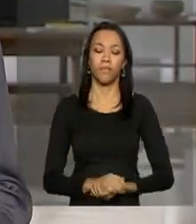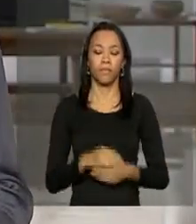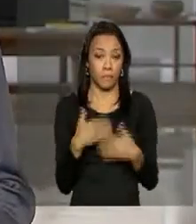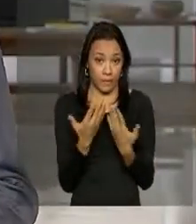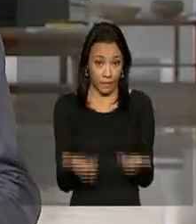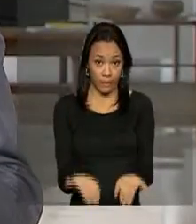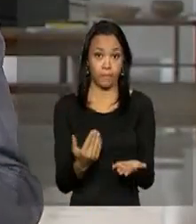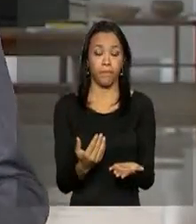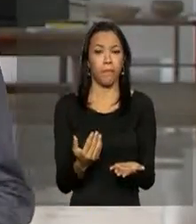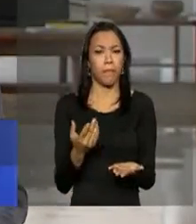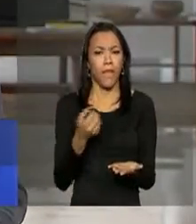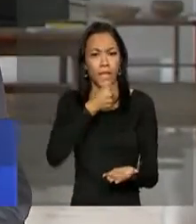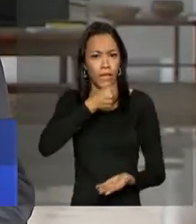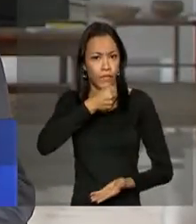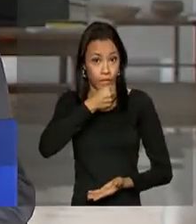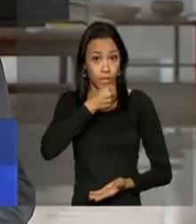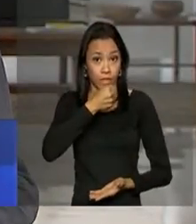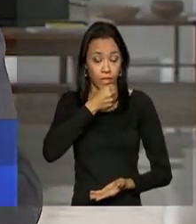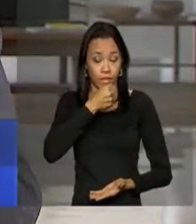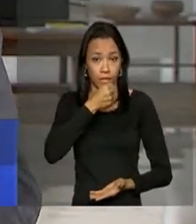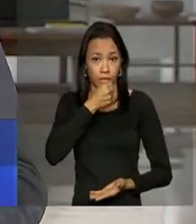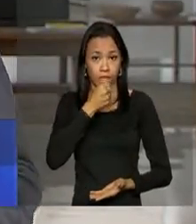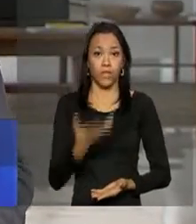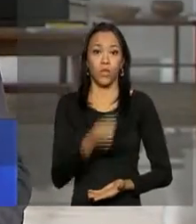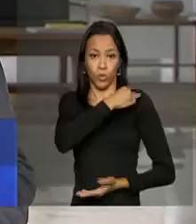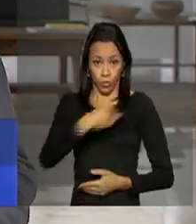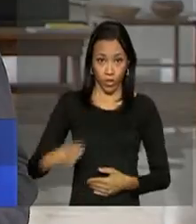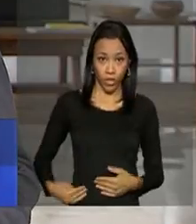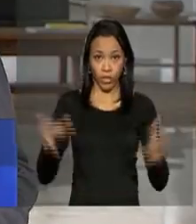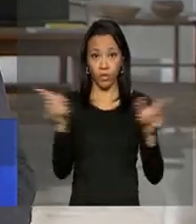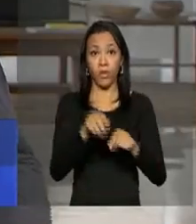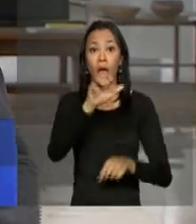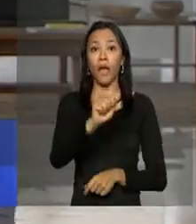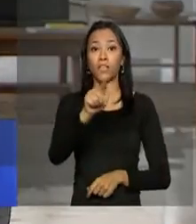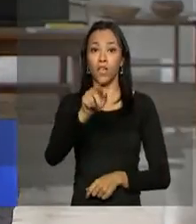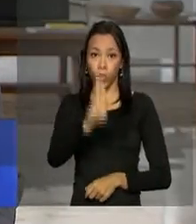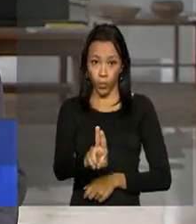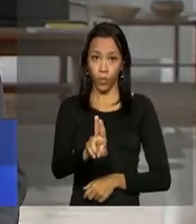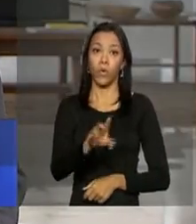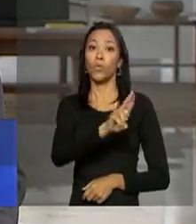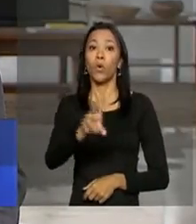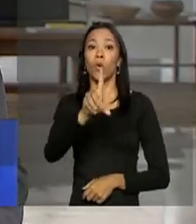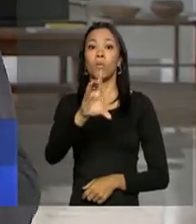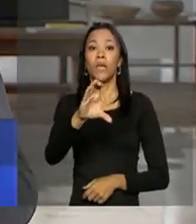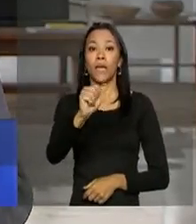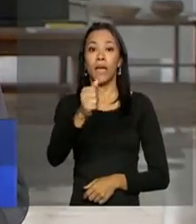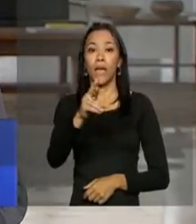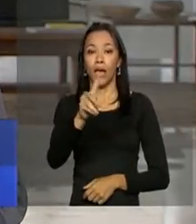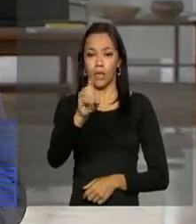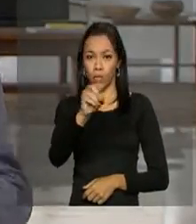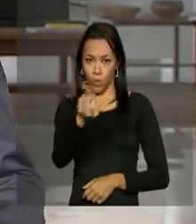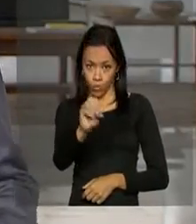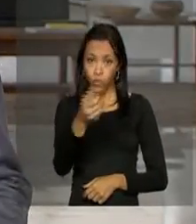Então, em entrevista à TVNBR, o ministro-chefe da Advocacia Geral da União, José Eduardo Cardoso, falou das ações